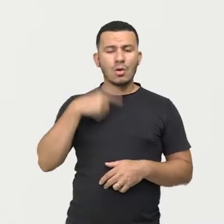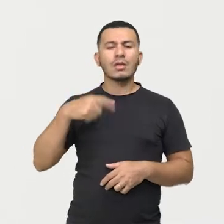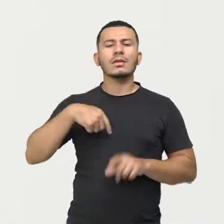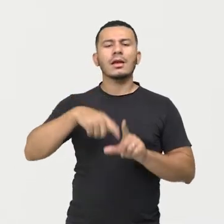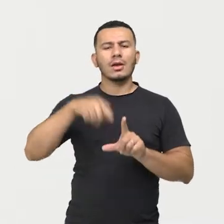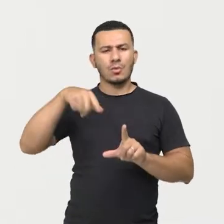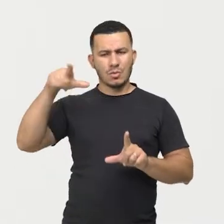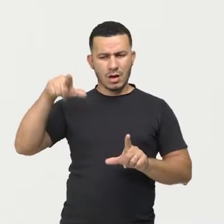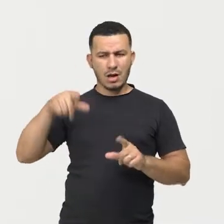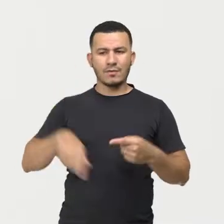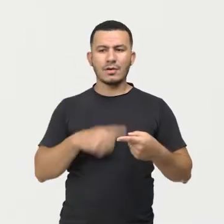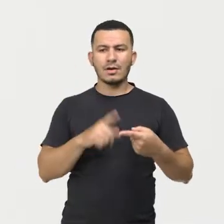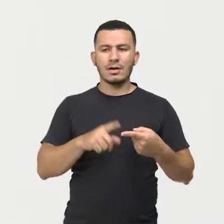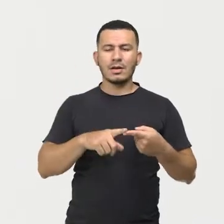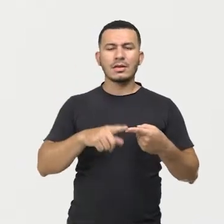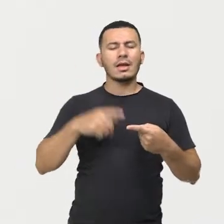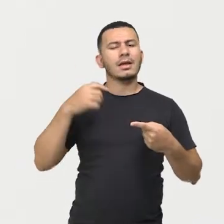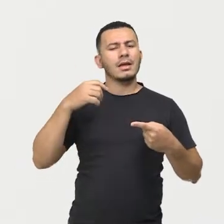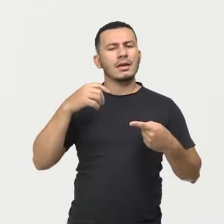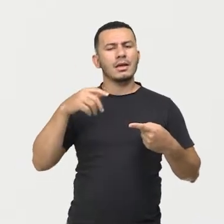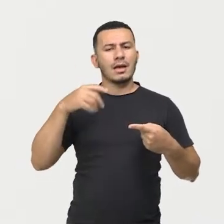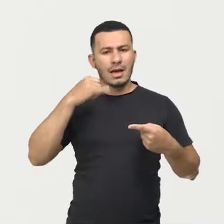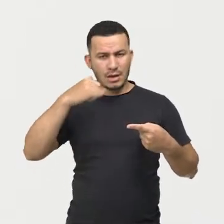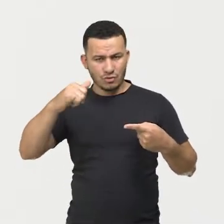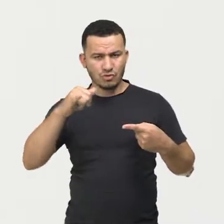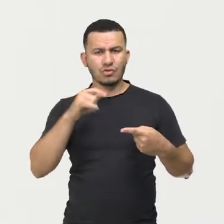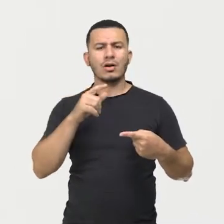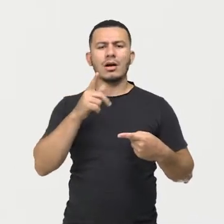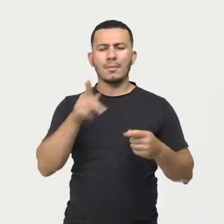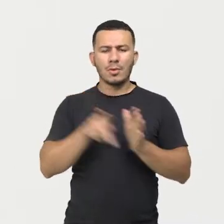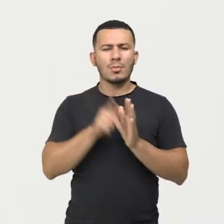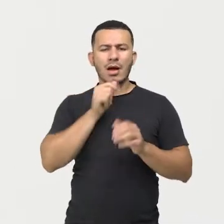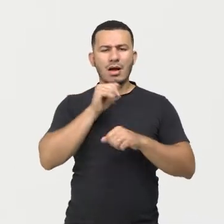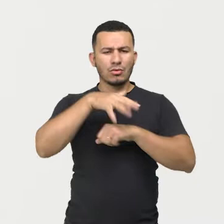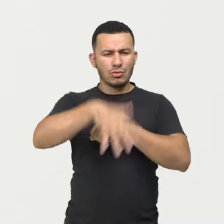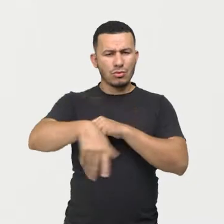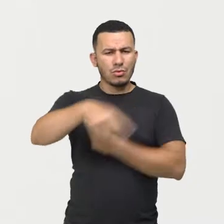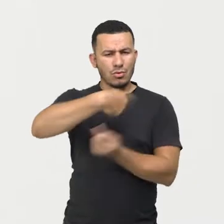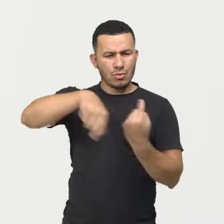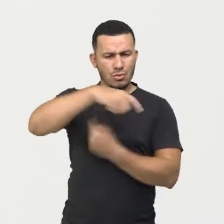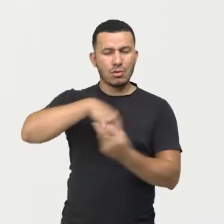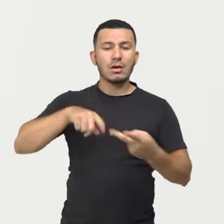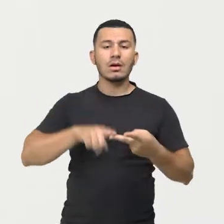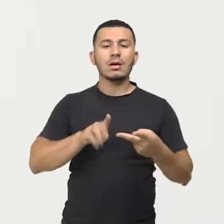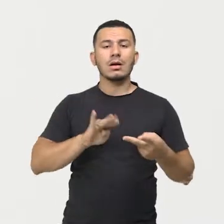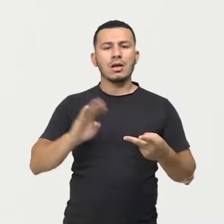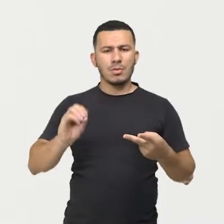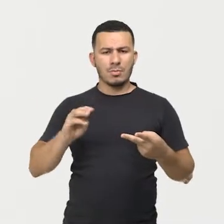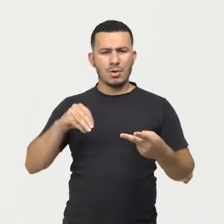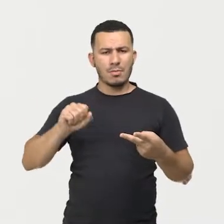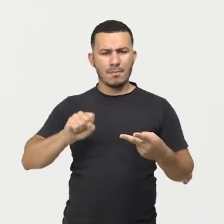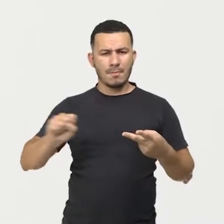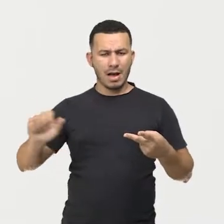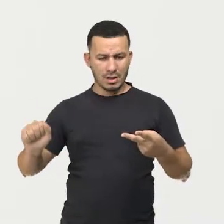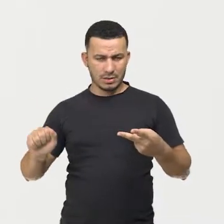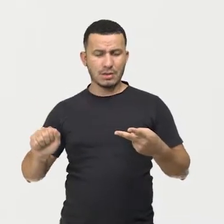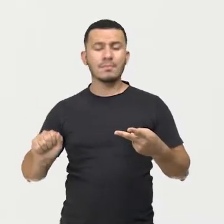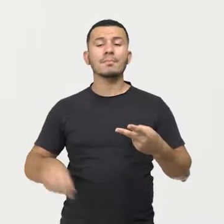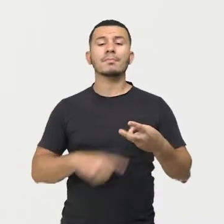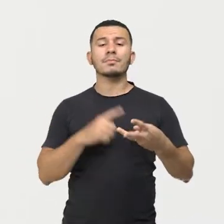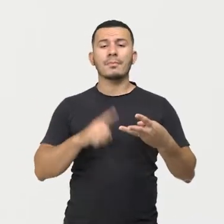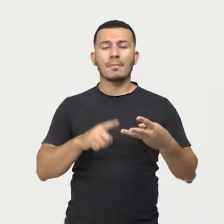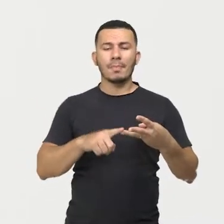gráfico hidráulica, da energia da água, a gente vai ter a biomassa, que vem da queima da matéria orgânica,